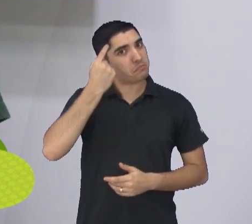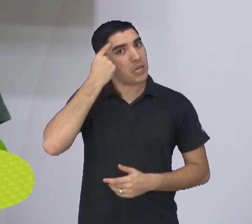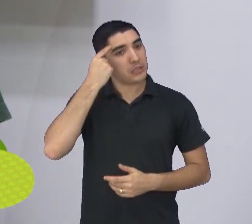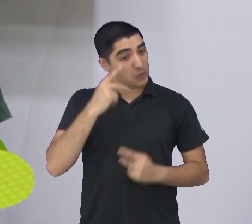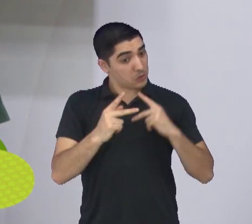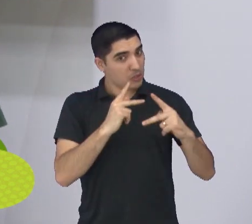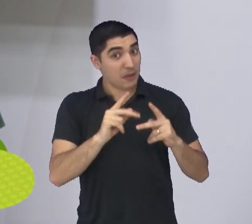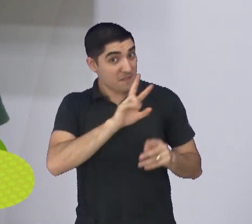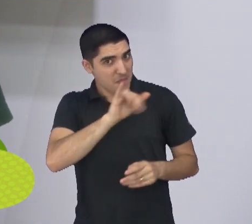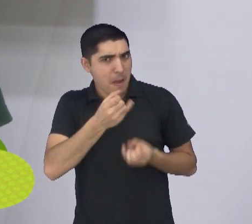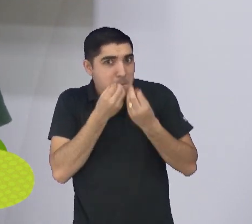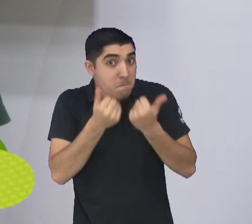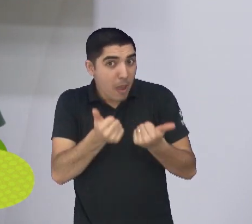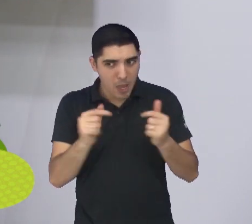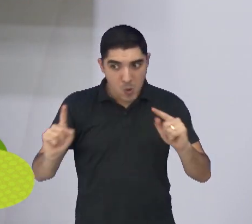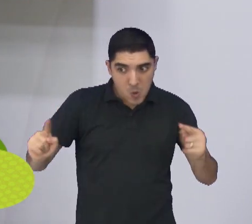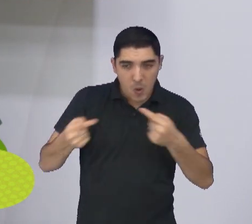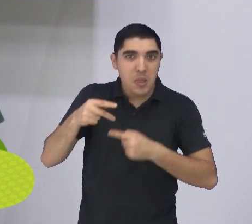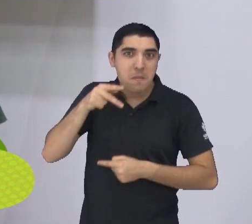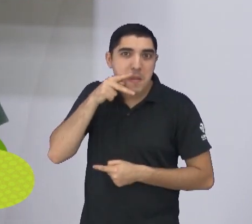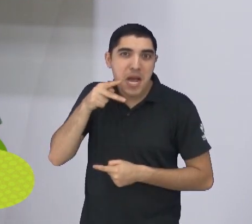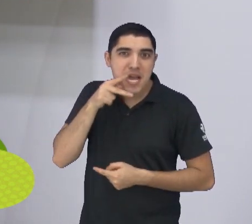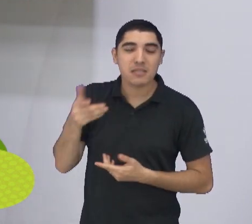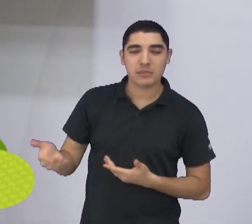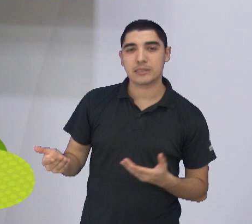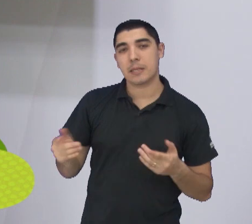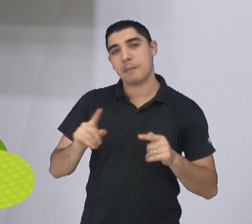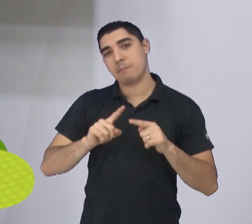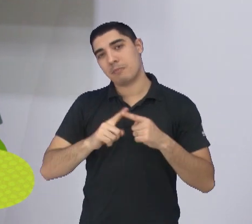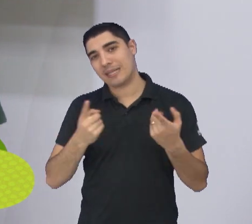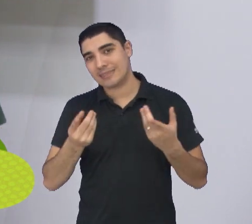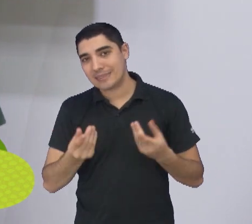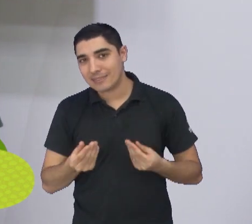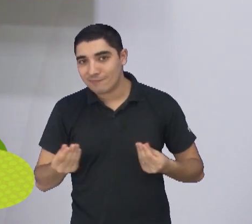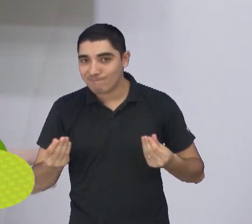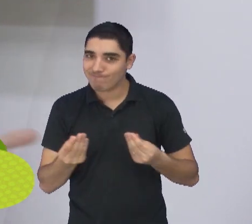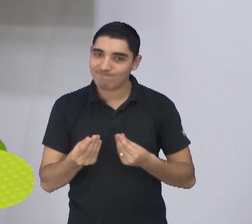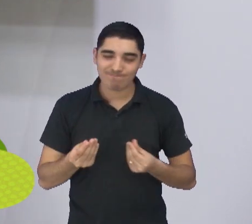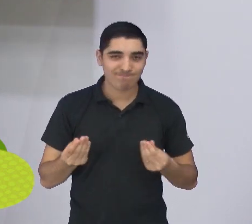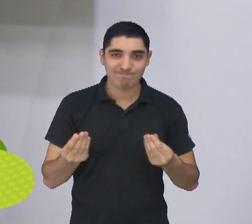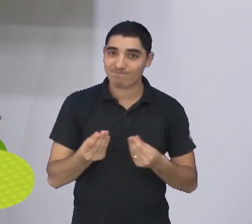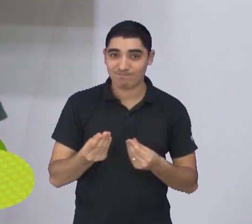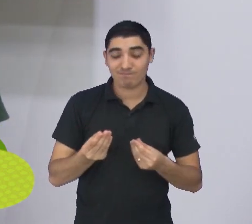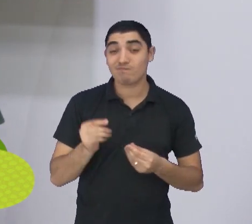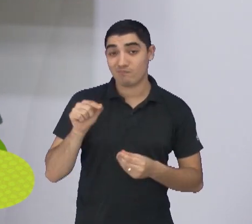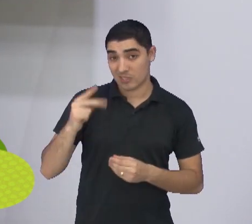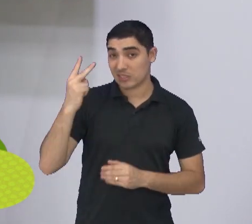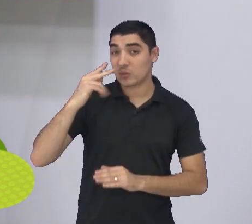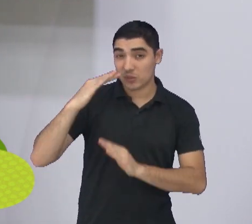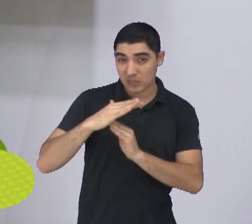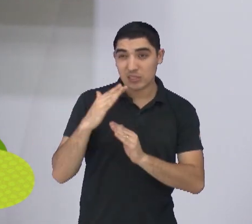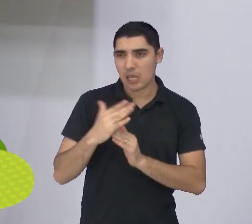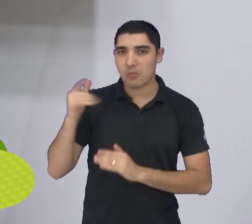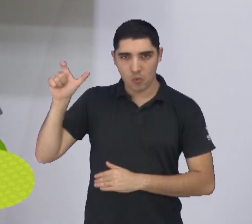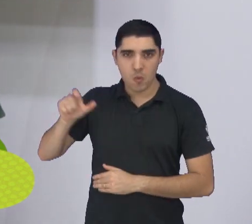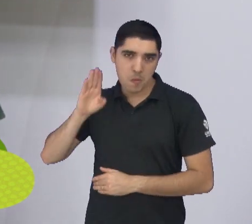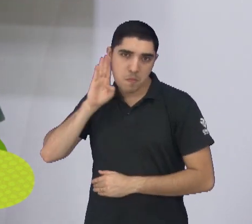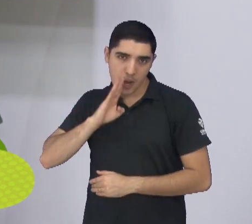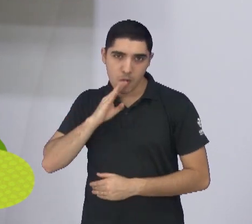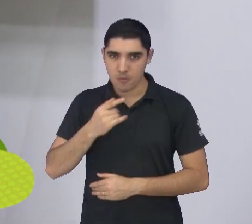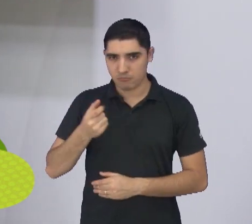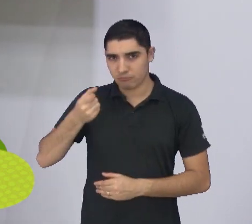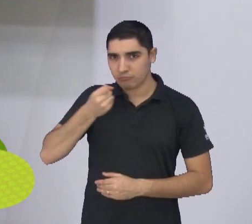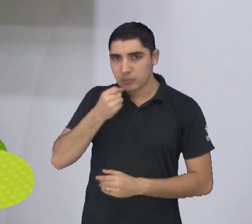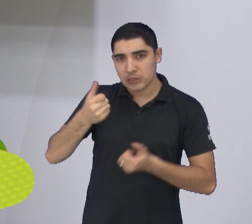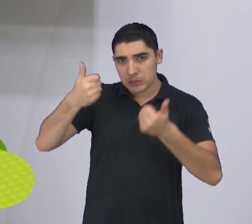melhor até nessa estreia aqui no NBB. Mas a gente não viu isso, principalmente no segundo quarto, até o Paulo colocou na matéria, que o